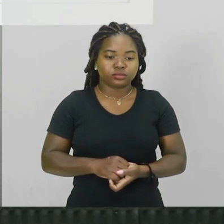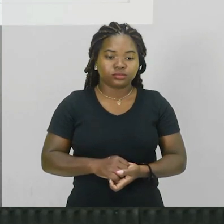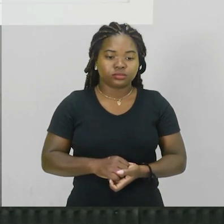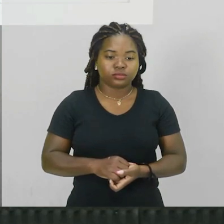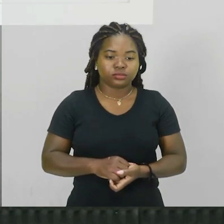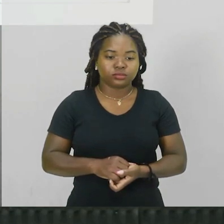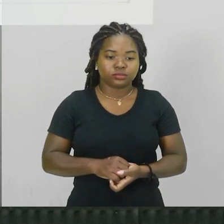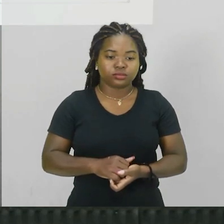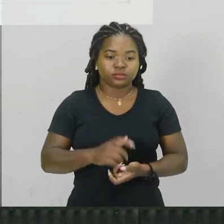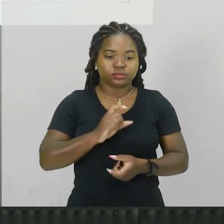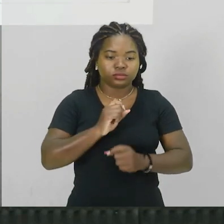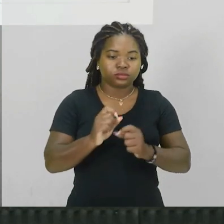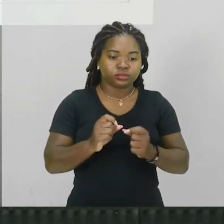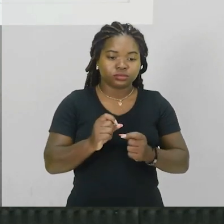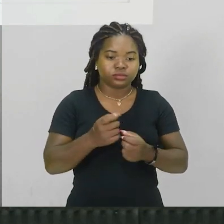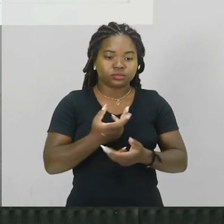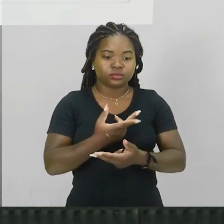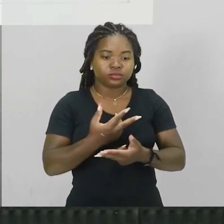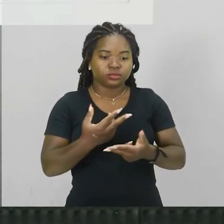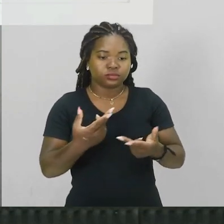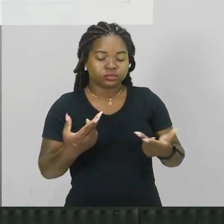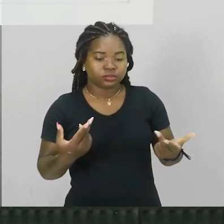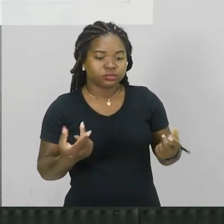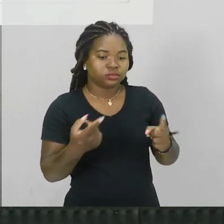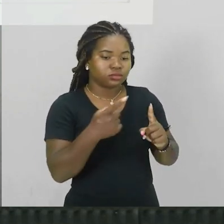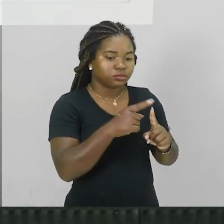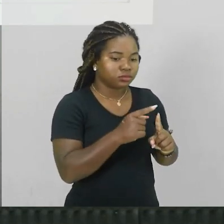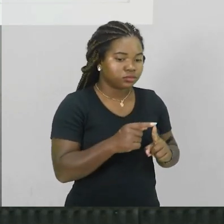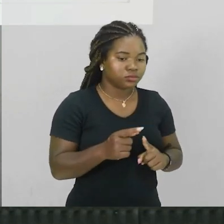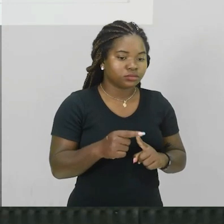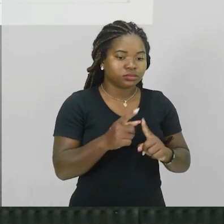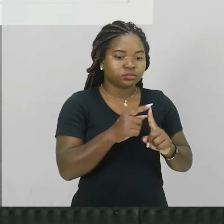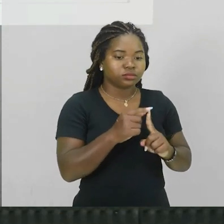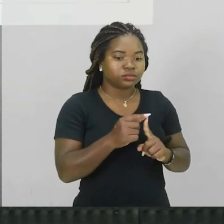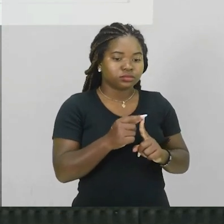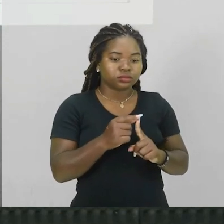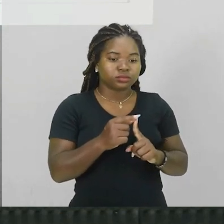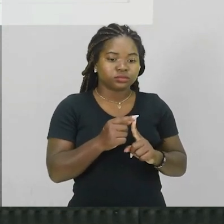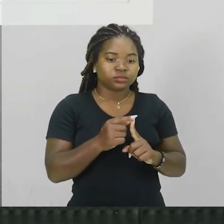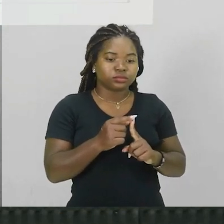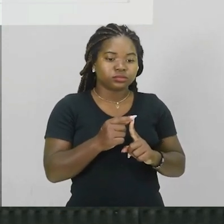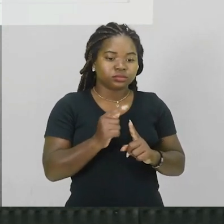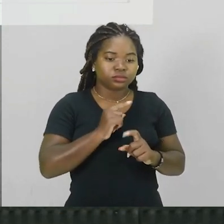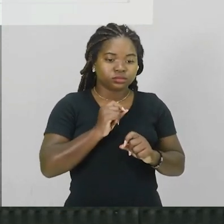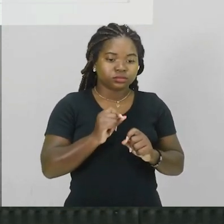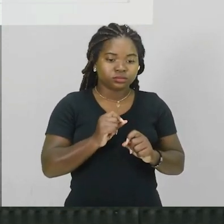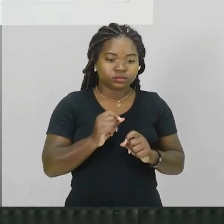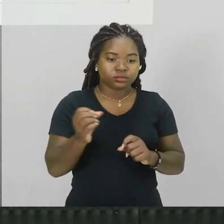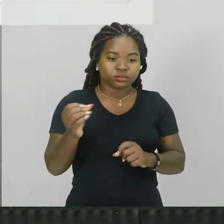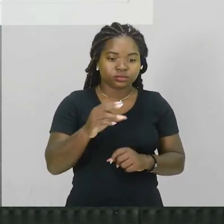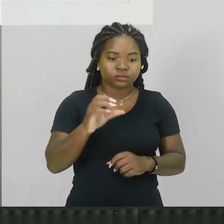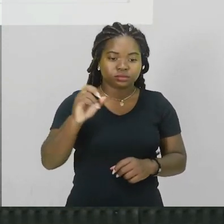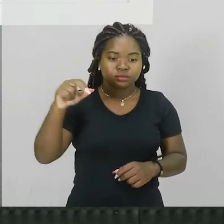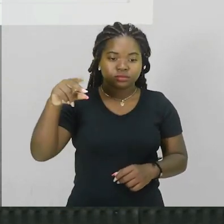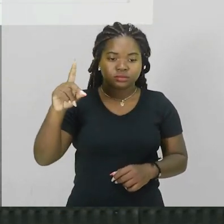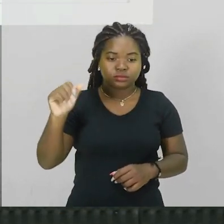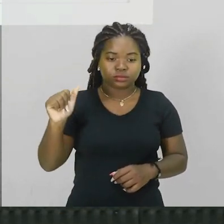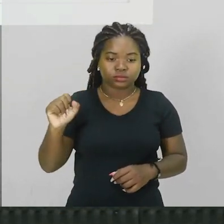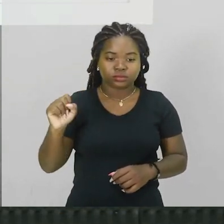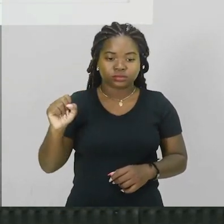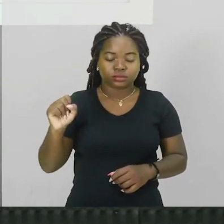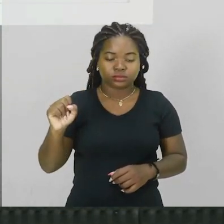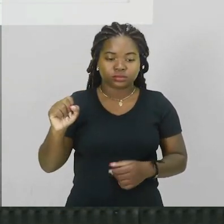por camadas né? e aí nós teremos ali a formação de novas ondas e isso não é isso que